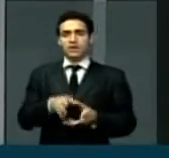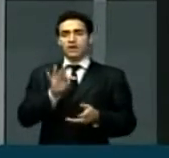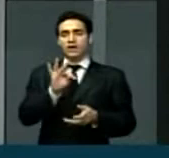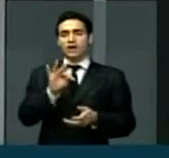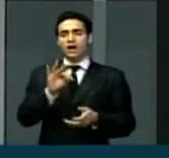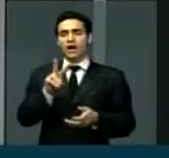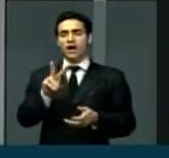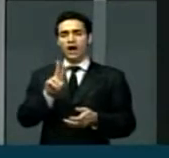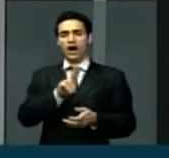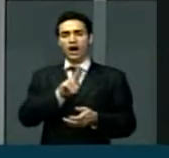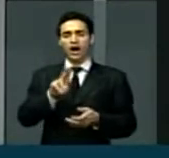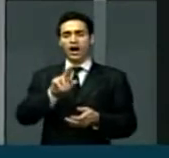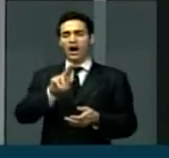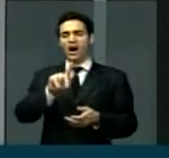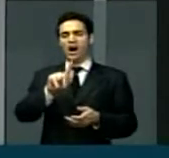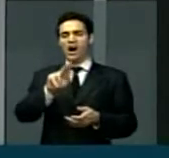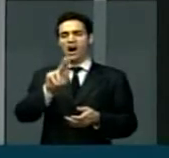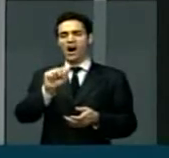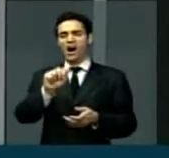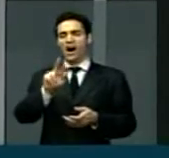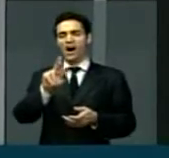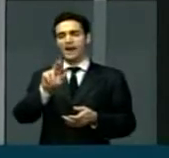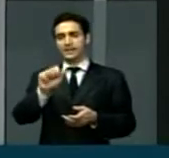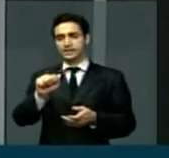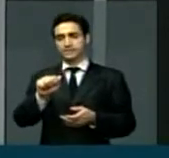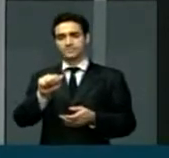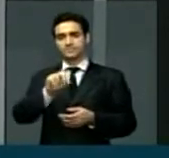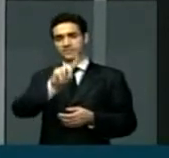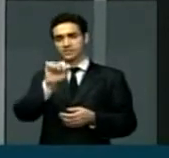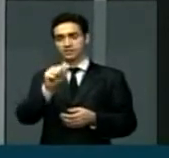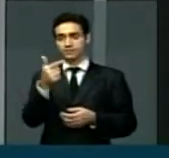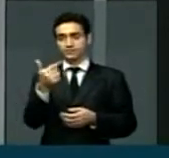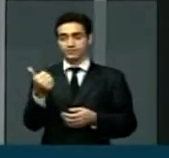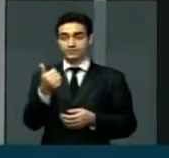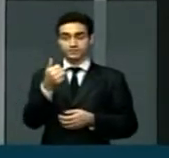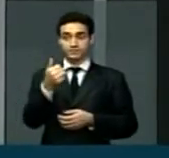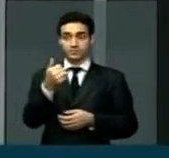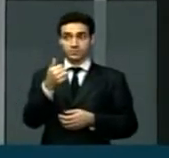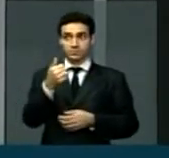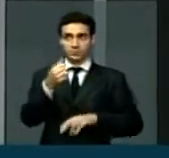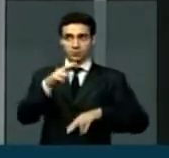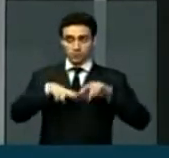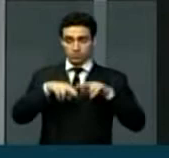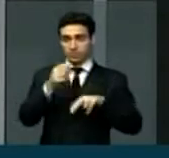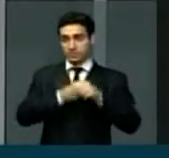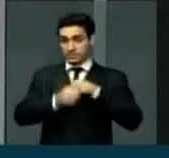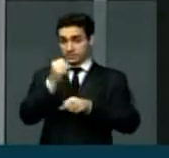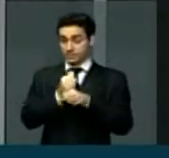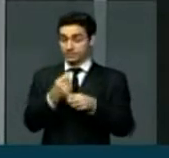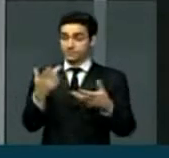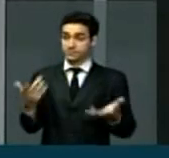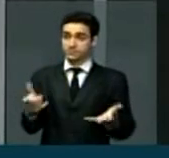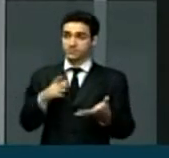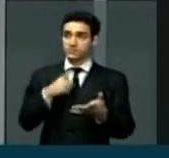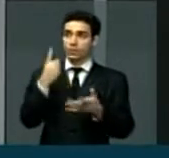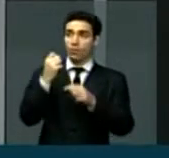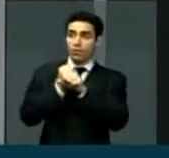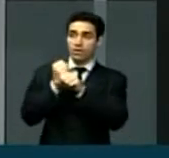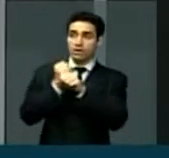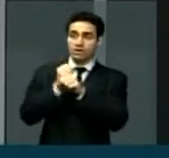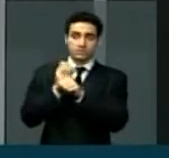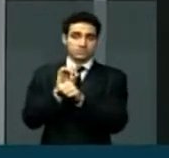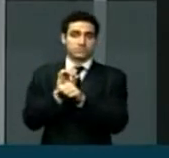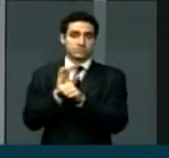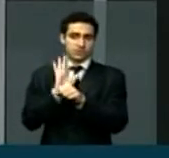Guará foi inaugurada no dia 21 de junho do ano passado. Está, portanto, há pouco mais de um ano.